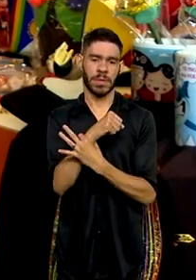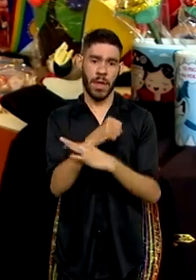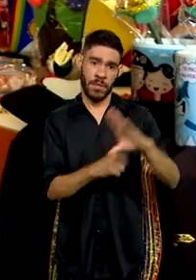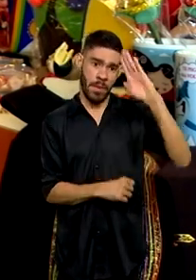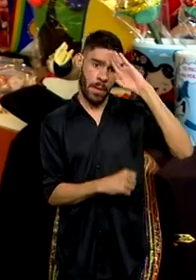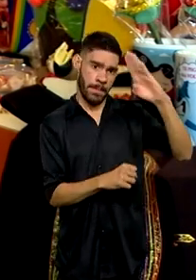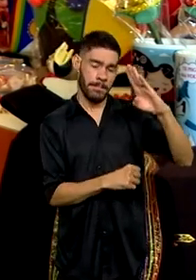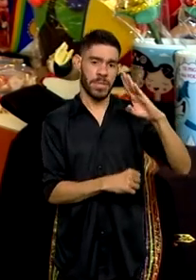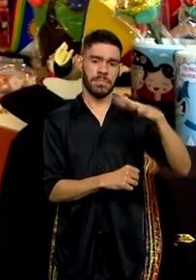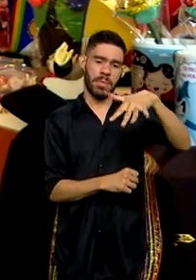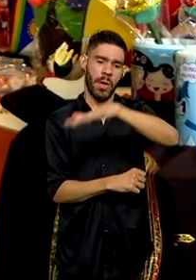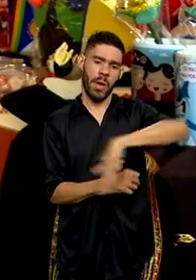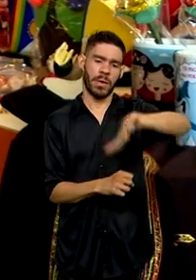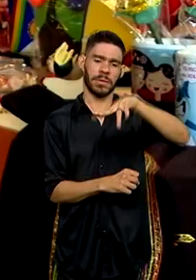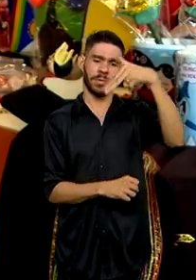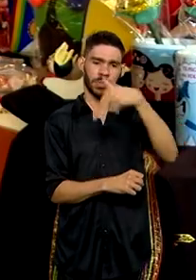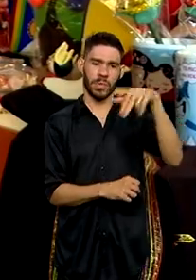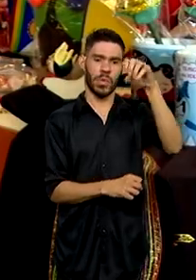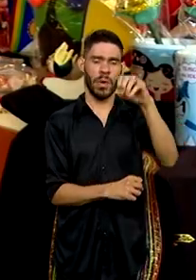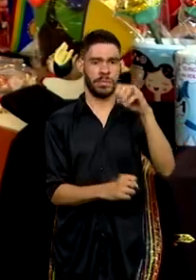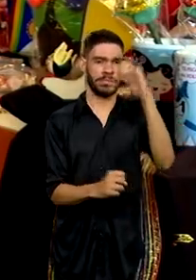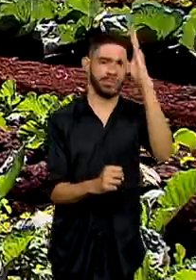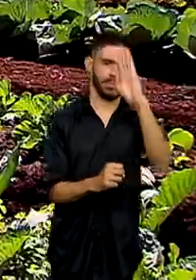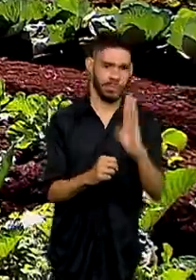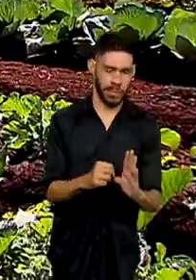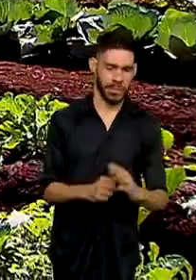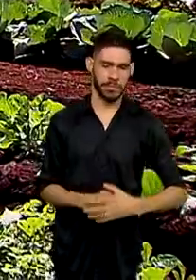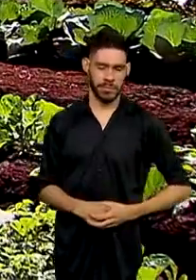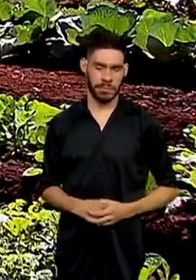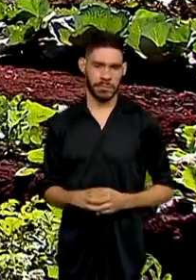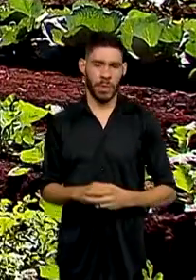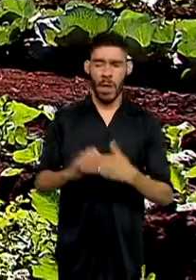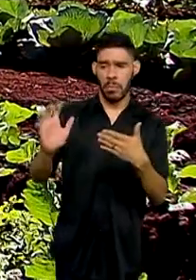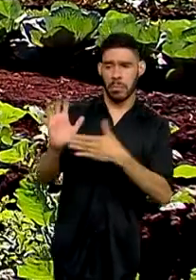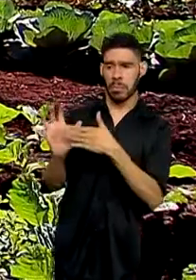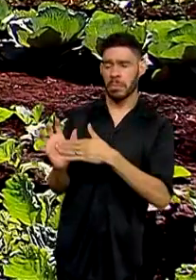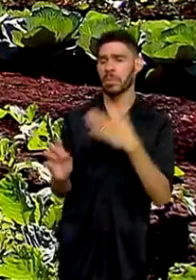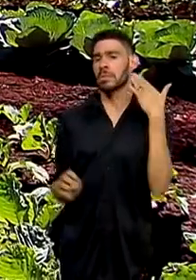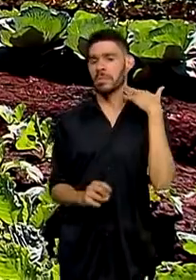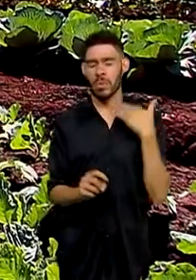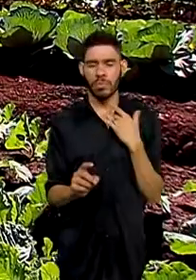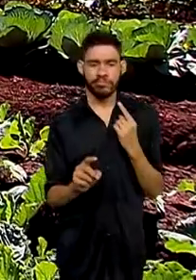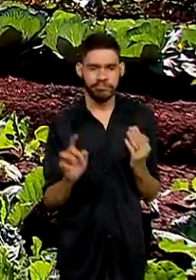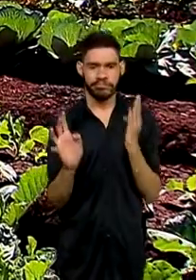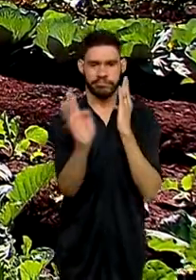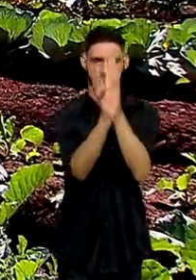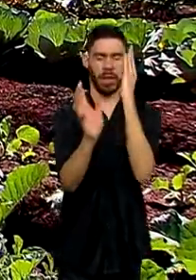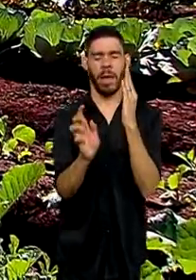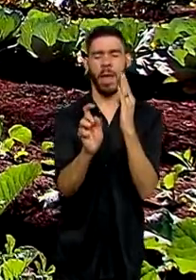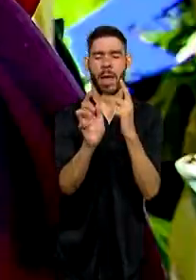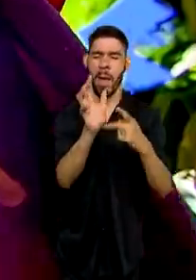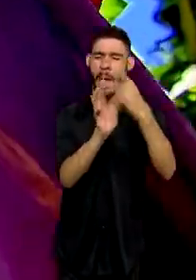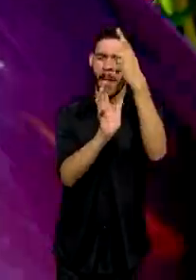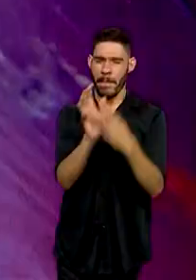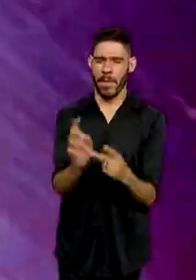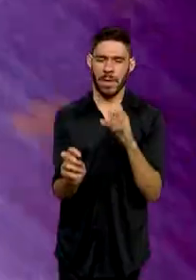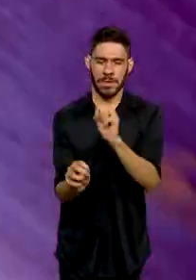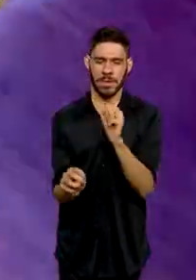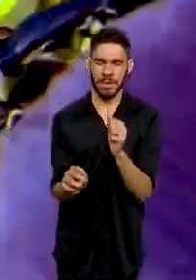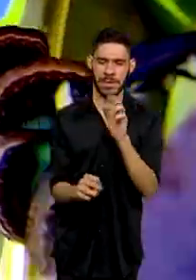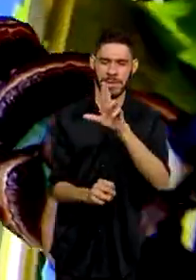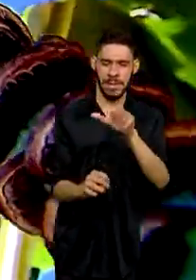principalmente da região nordeste do país. A iniciativa do banco vem de encontro ao plano safra da